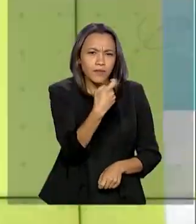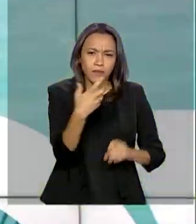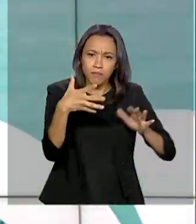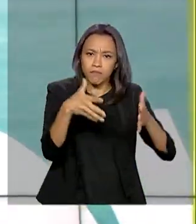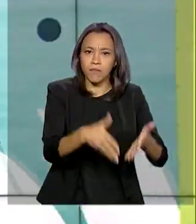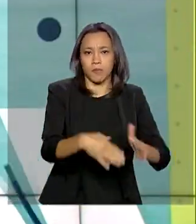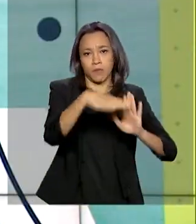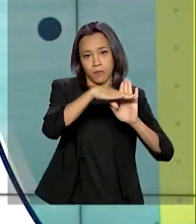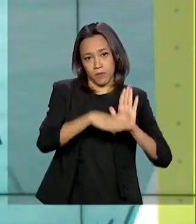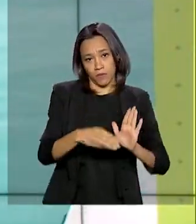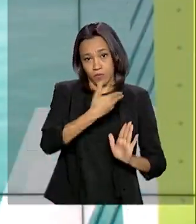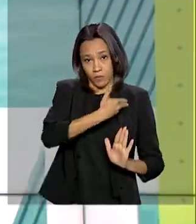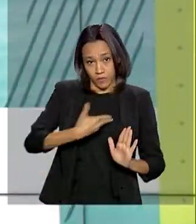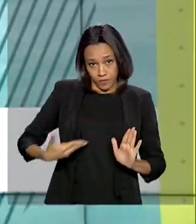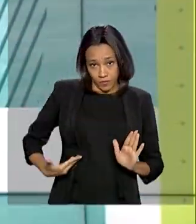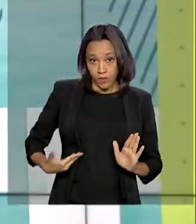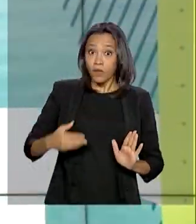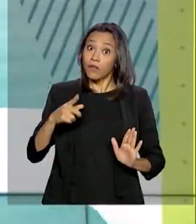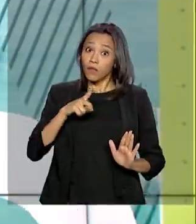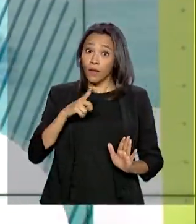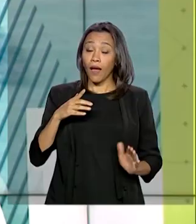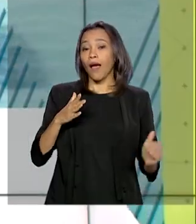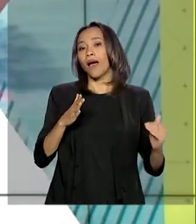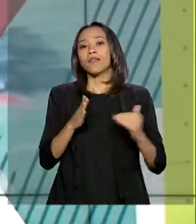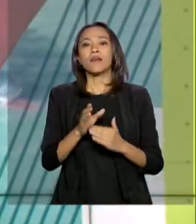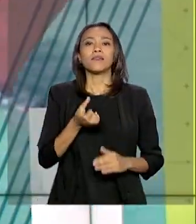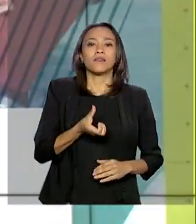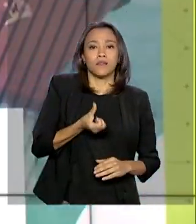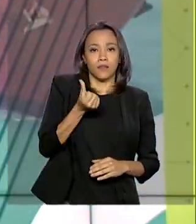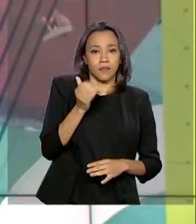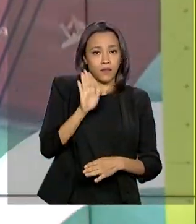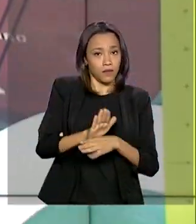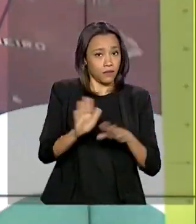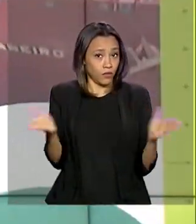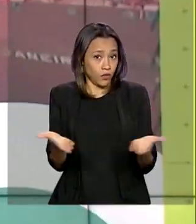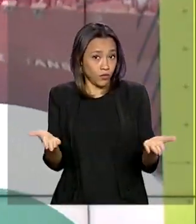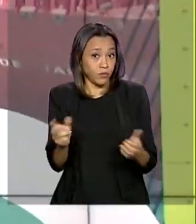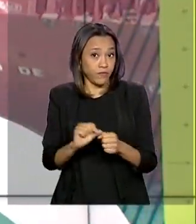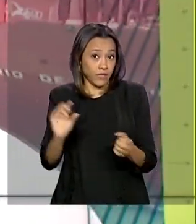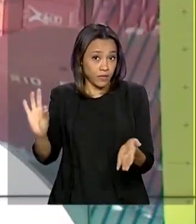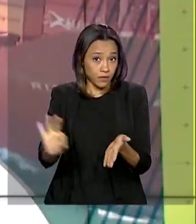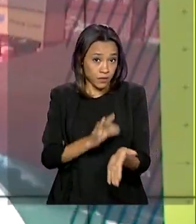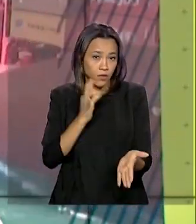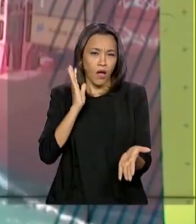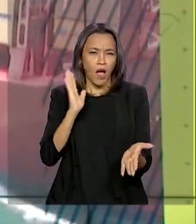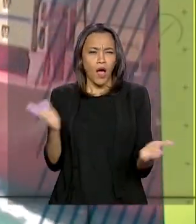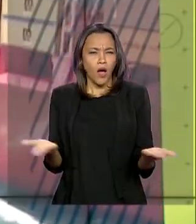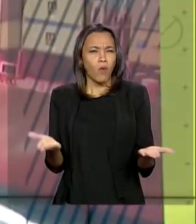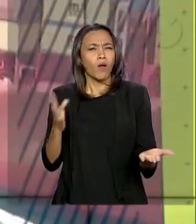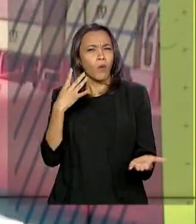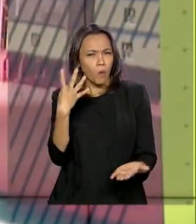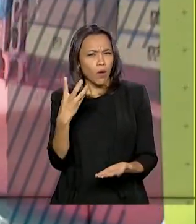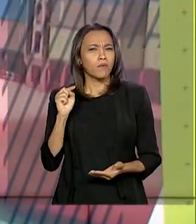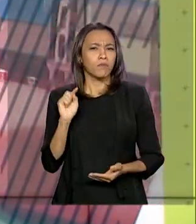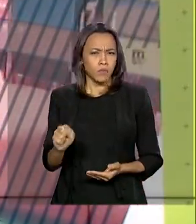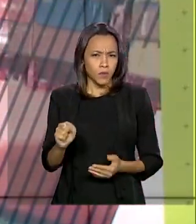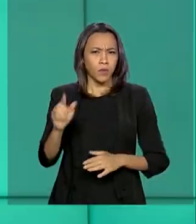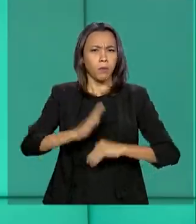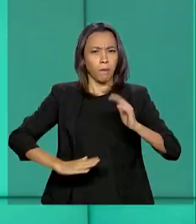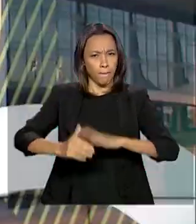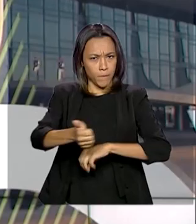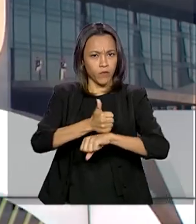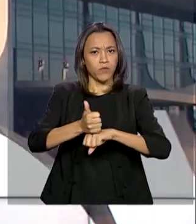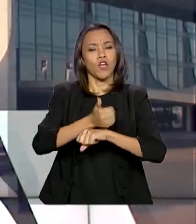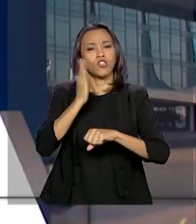Mais Médicos têm até as 6 da tarde de hoje para fazer a inscrição. Até agora, 4 mil profissionais já se inscreveram para trabalhar